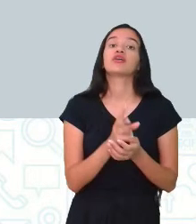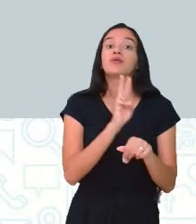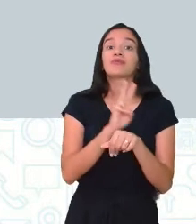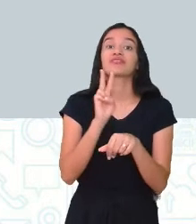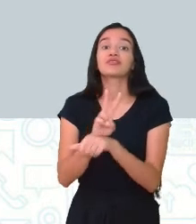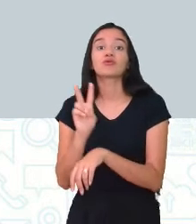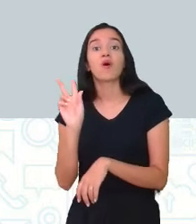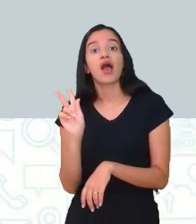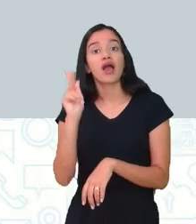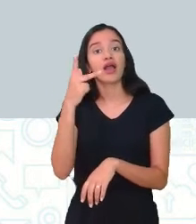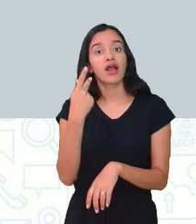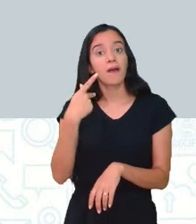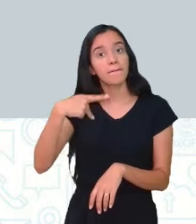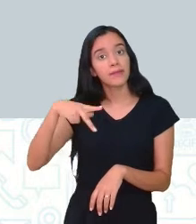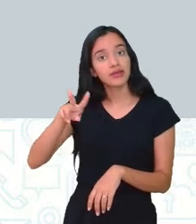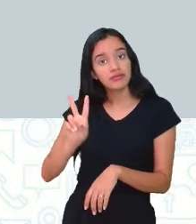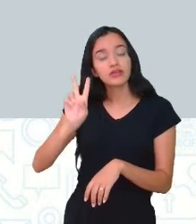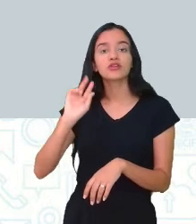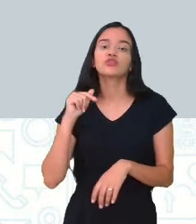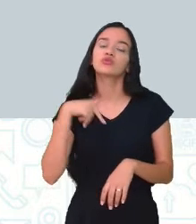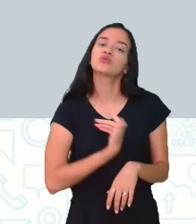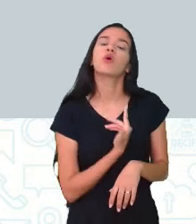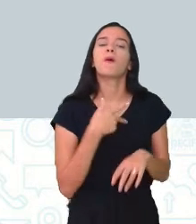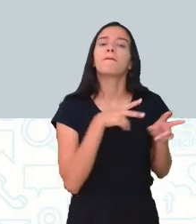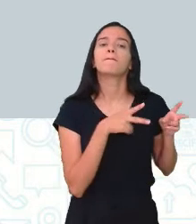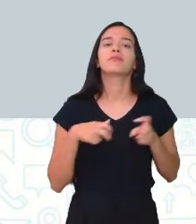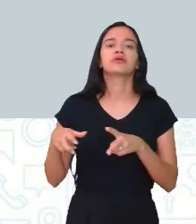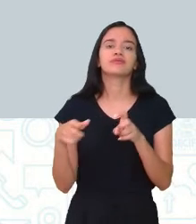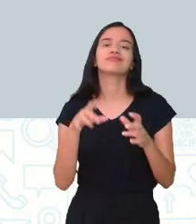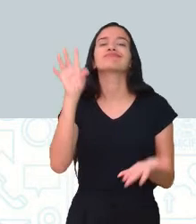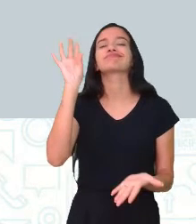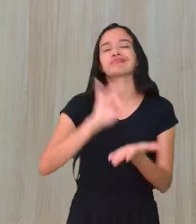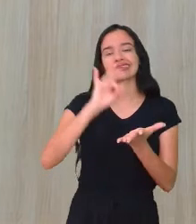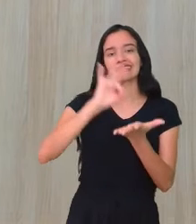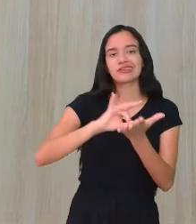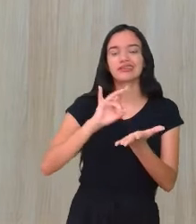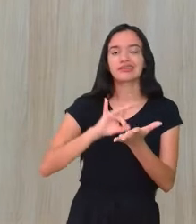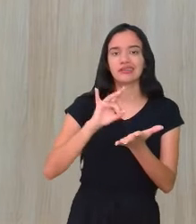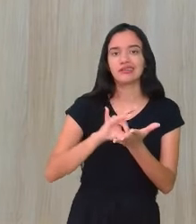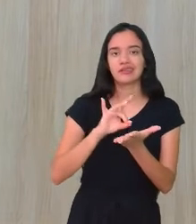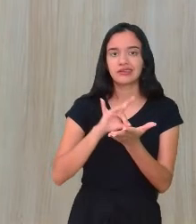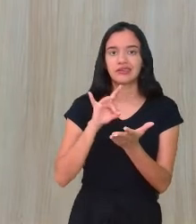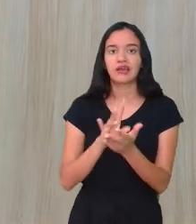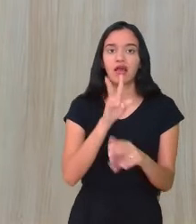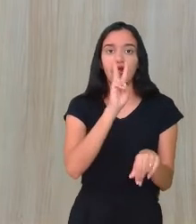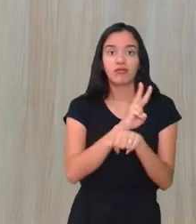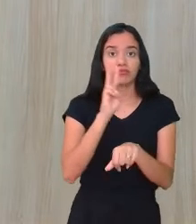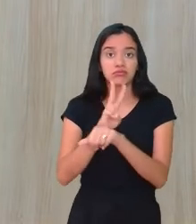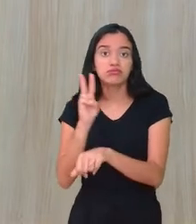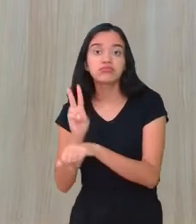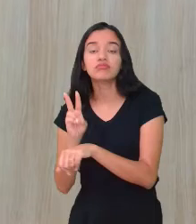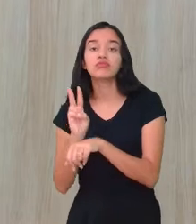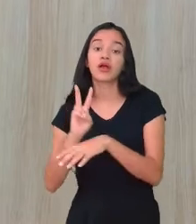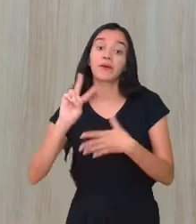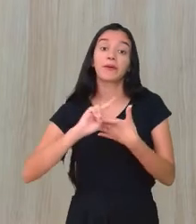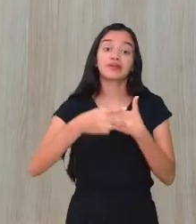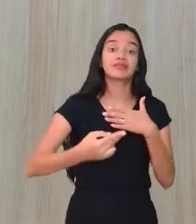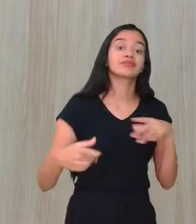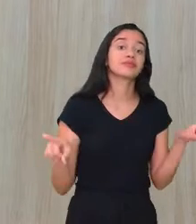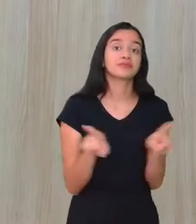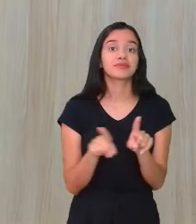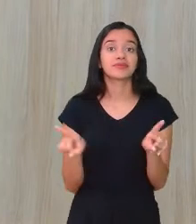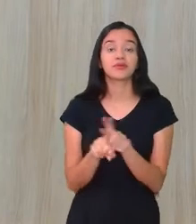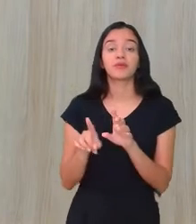HPV, tá certo? E nós observamos aí que realmente ele traz várias consequências, principalmente